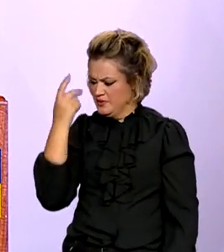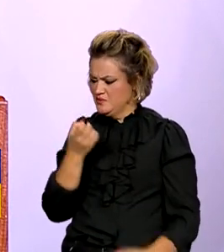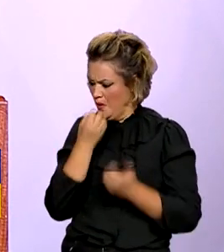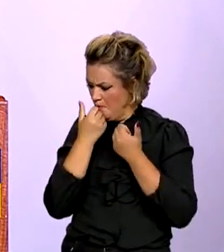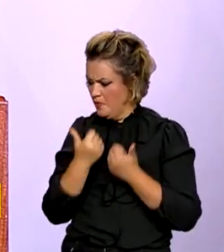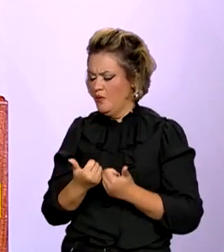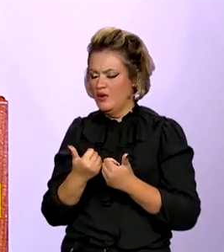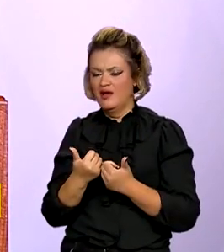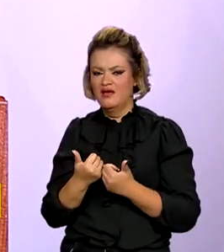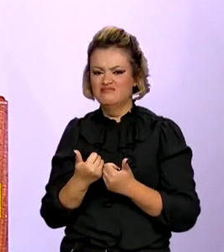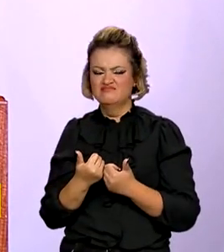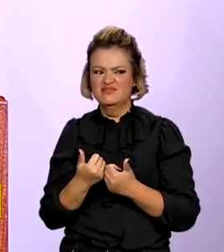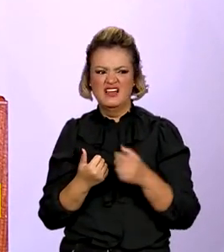ser bom é melhor do que ser ruim.